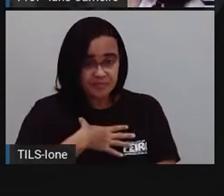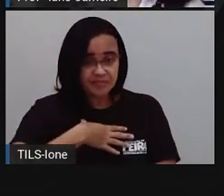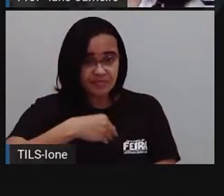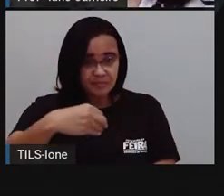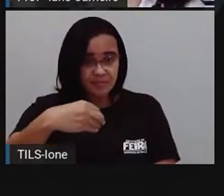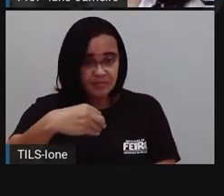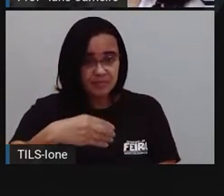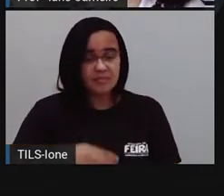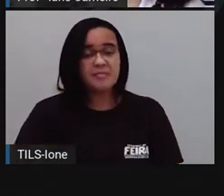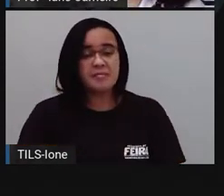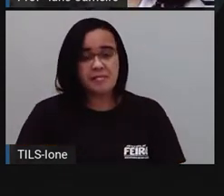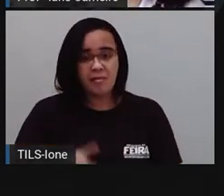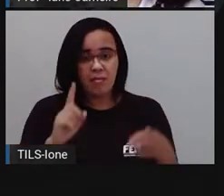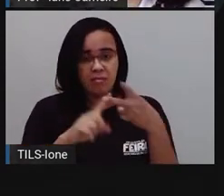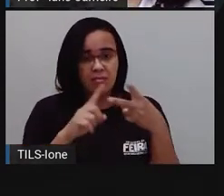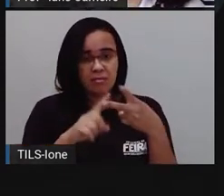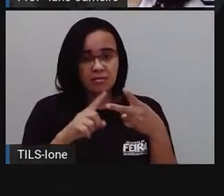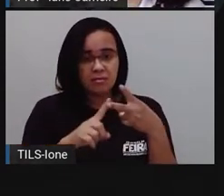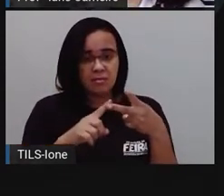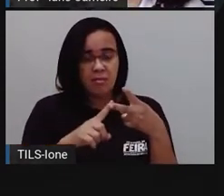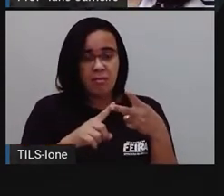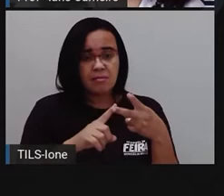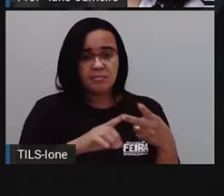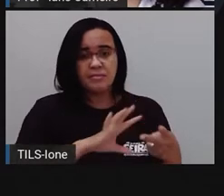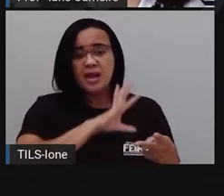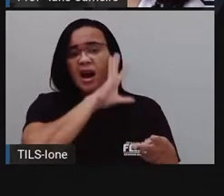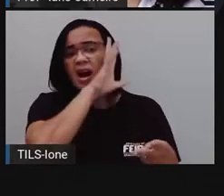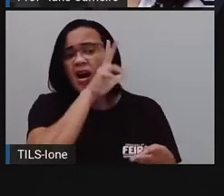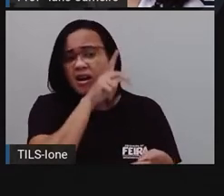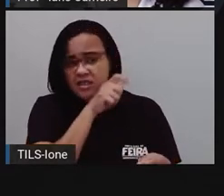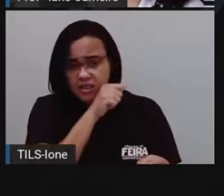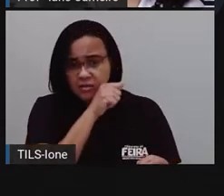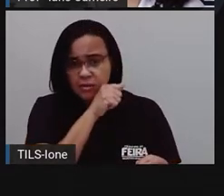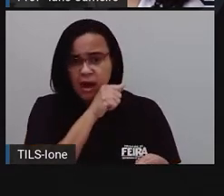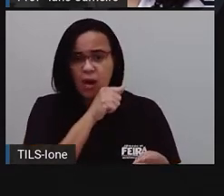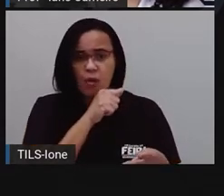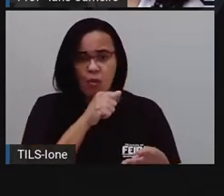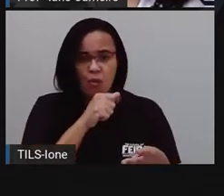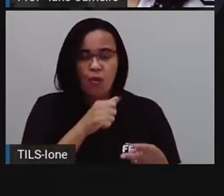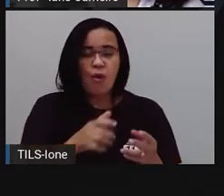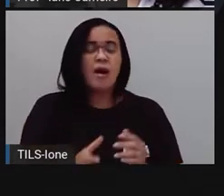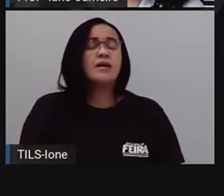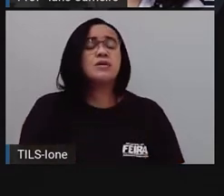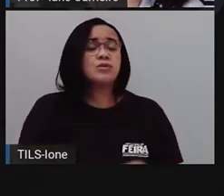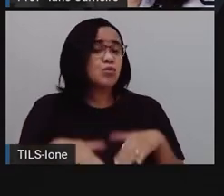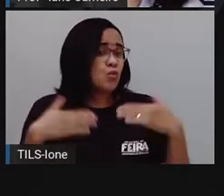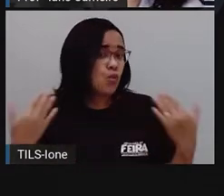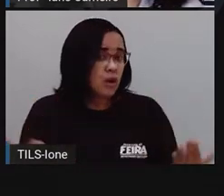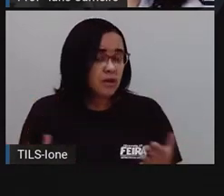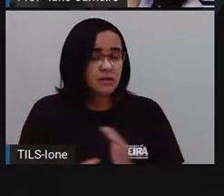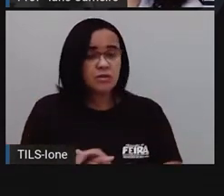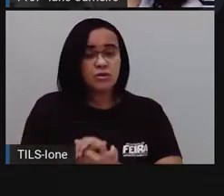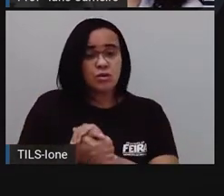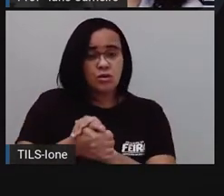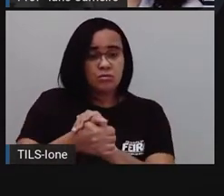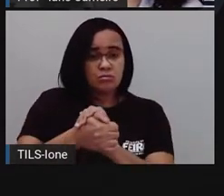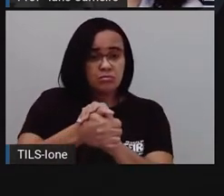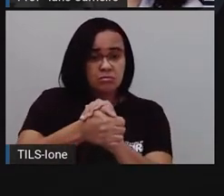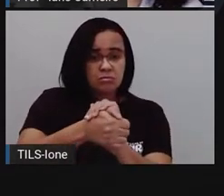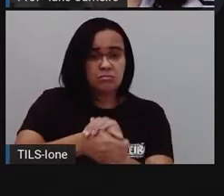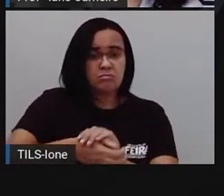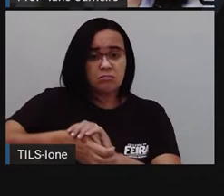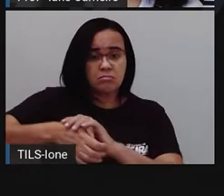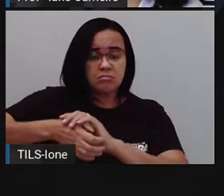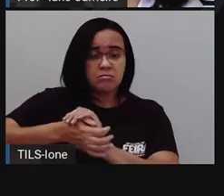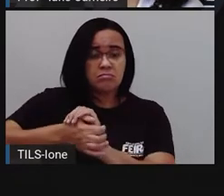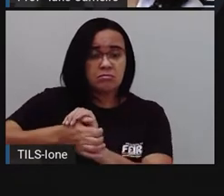Agora o próximo animal, ó. A tartaruga de orelha vermelha. Ó o vermelhinho